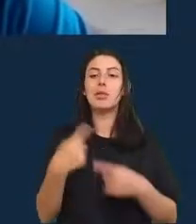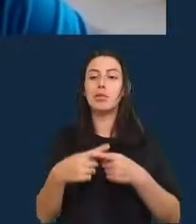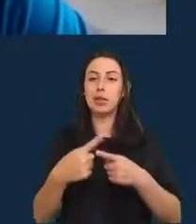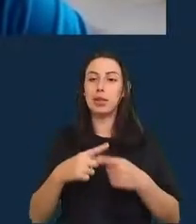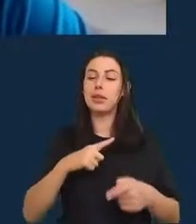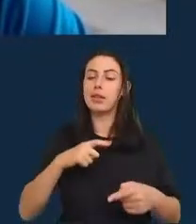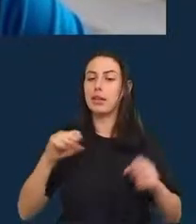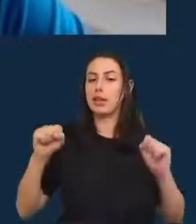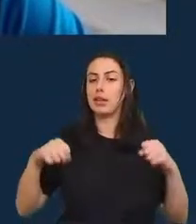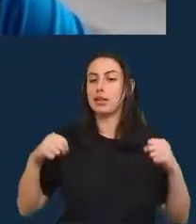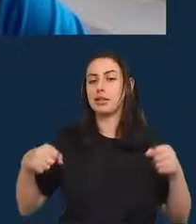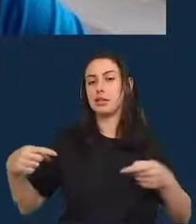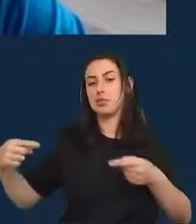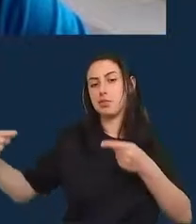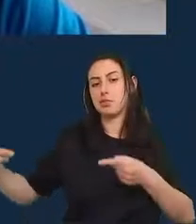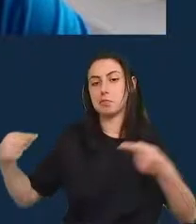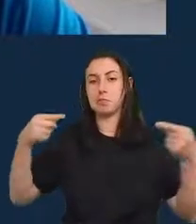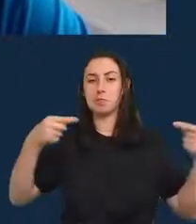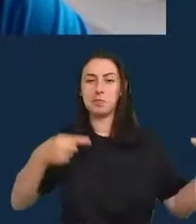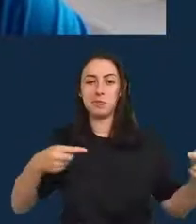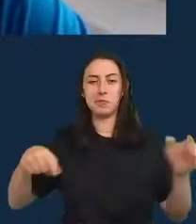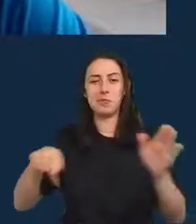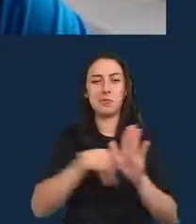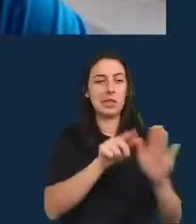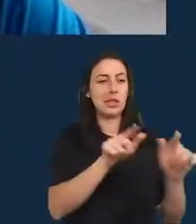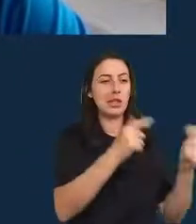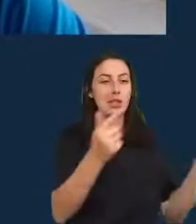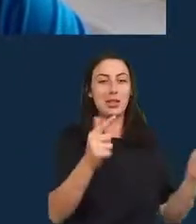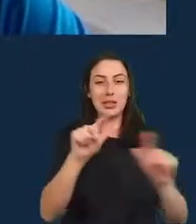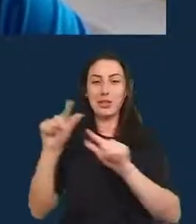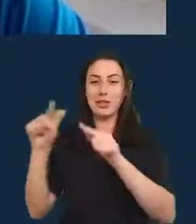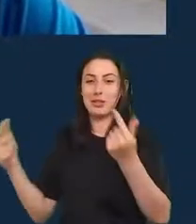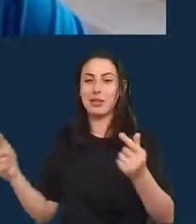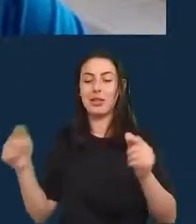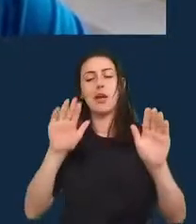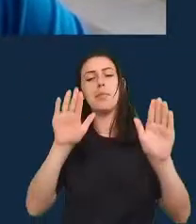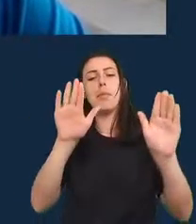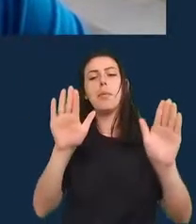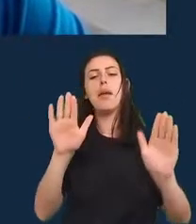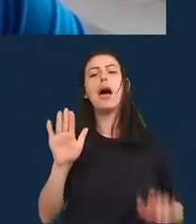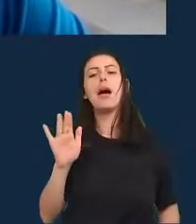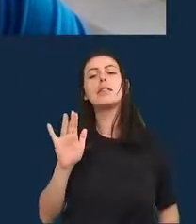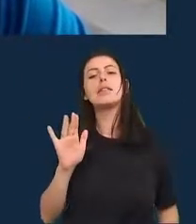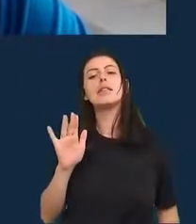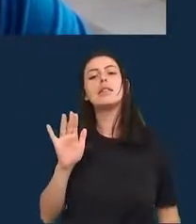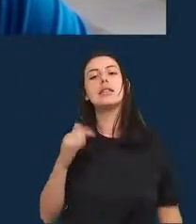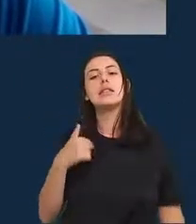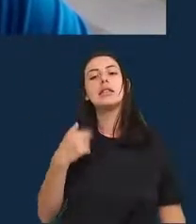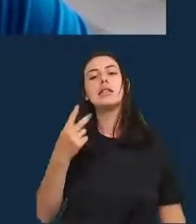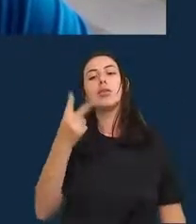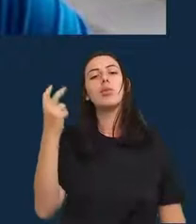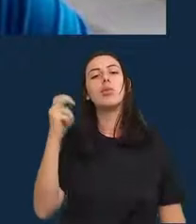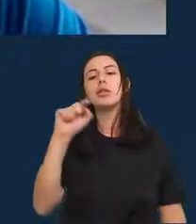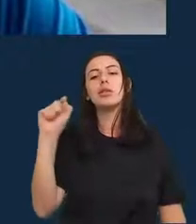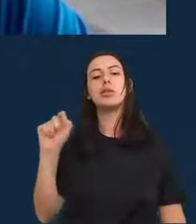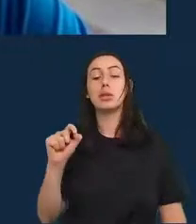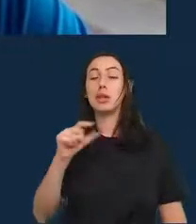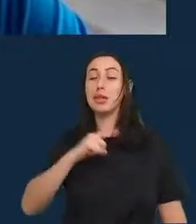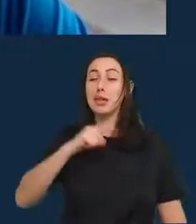competição no jornalismo e a maneira como eu vejo é que para algo assim é uma emergência pública, então,